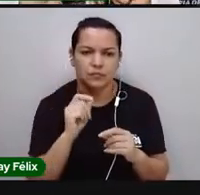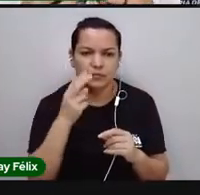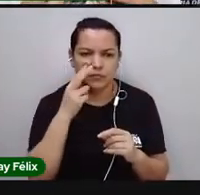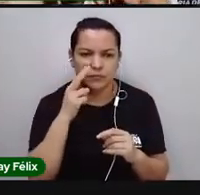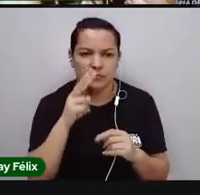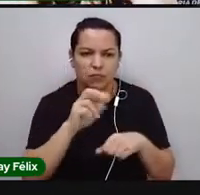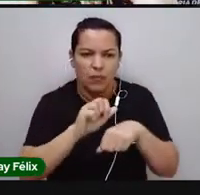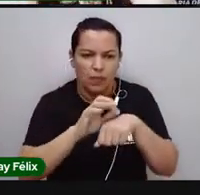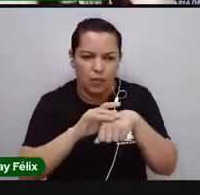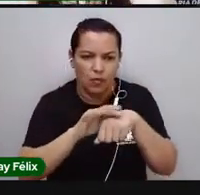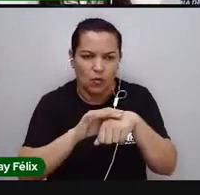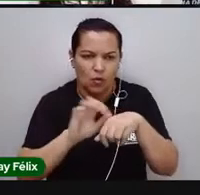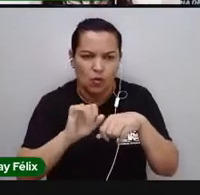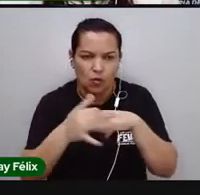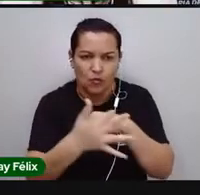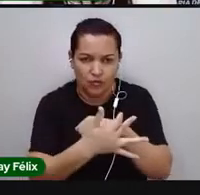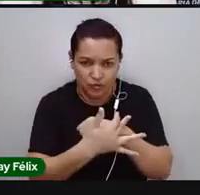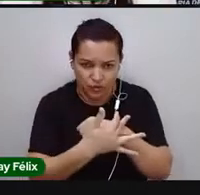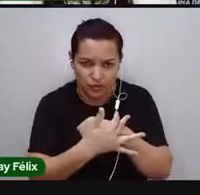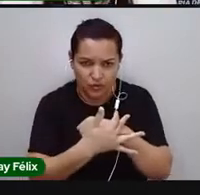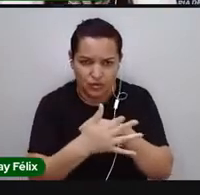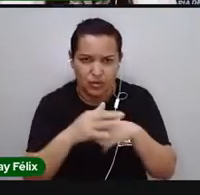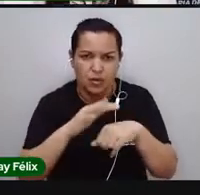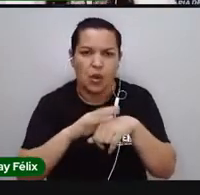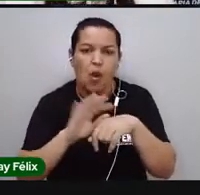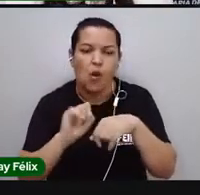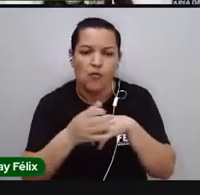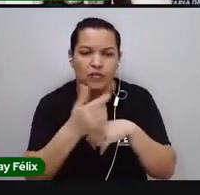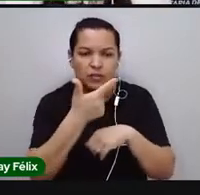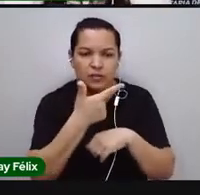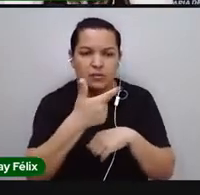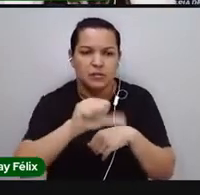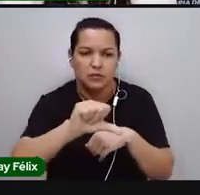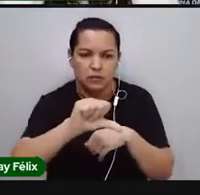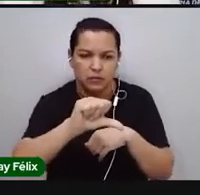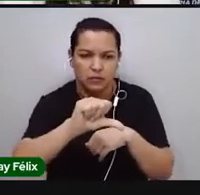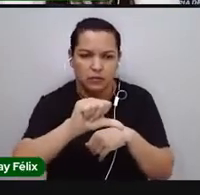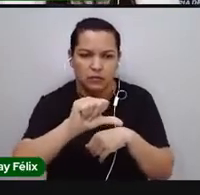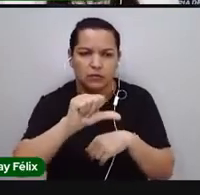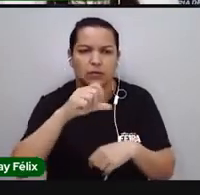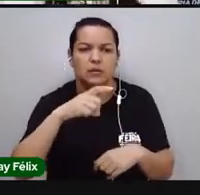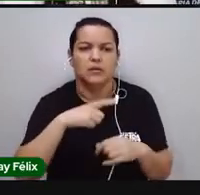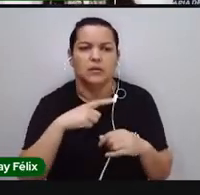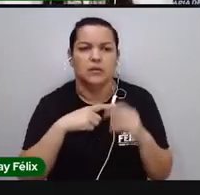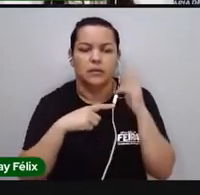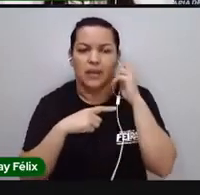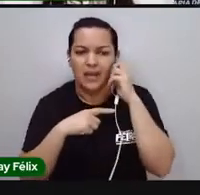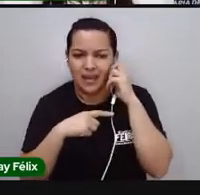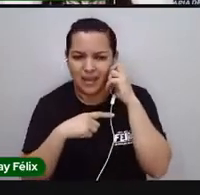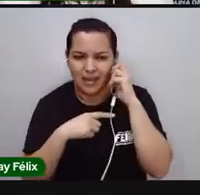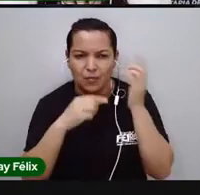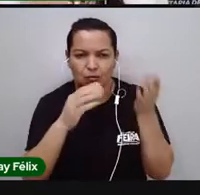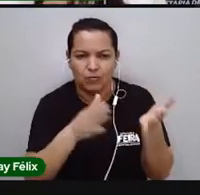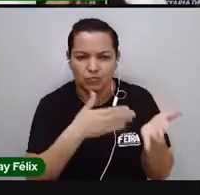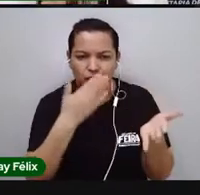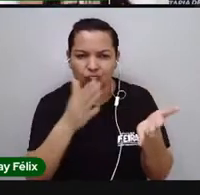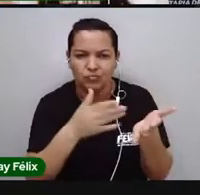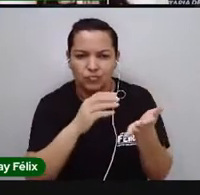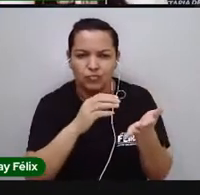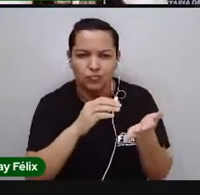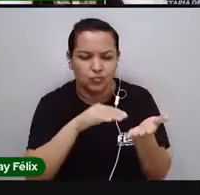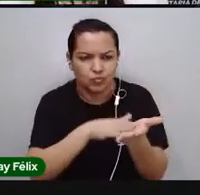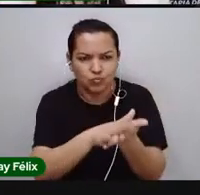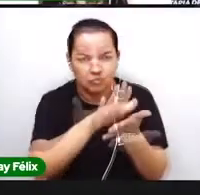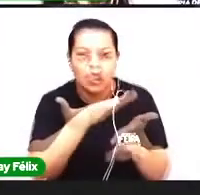covid, SARS-CoV-2, né, covid-19, nós temos, de artigos publicados do ano